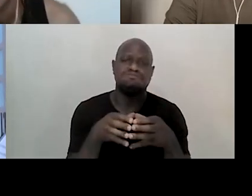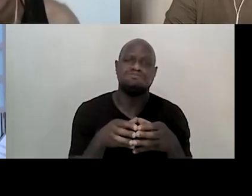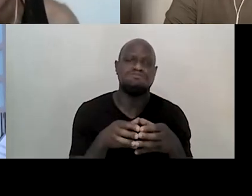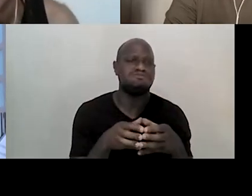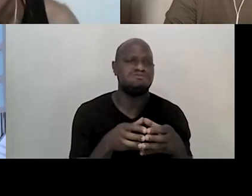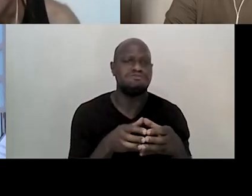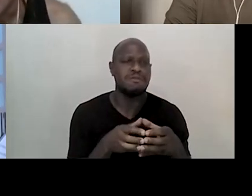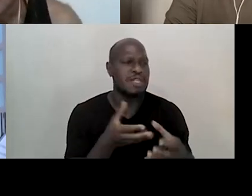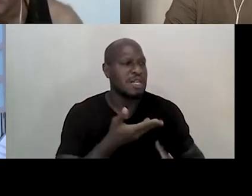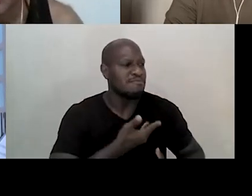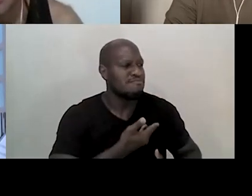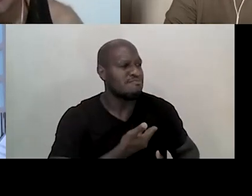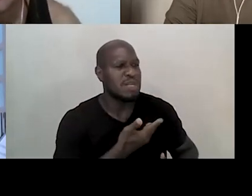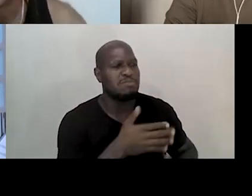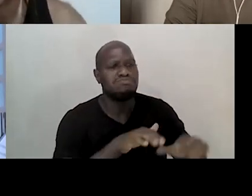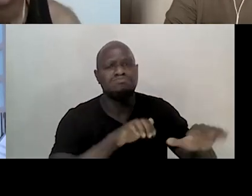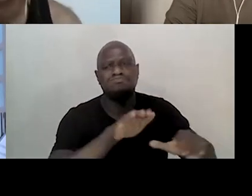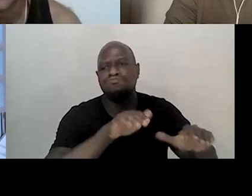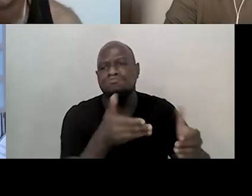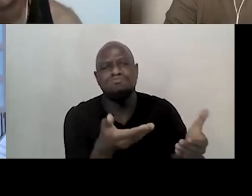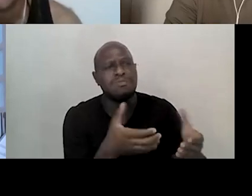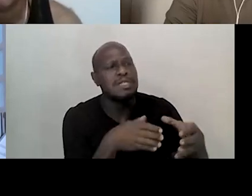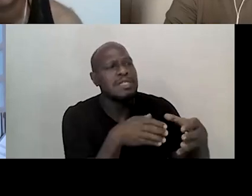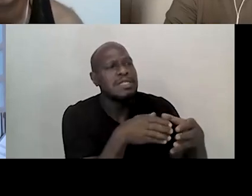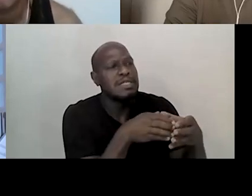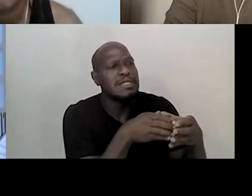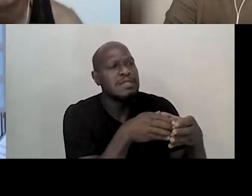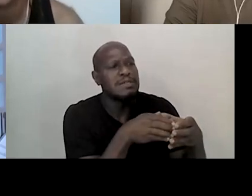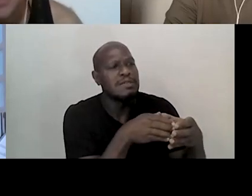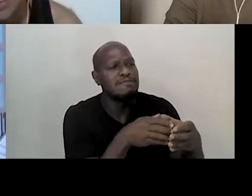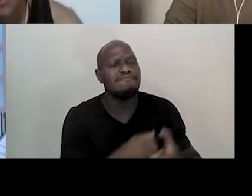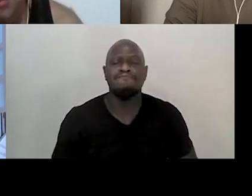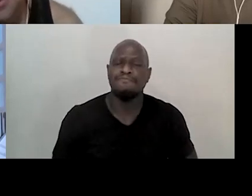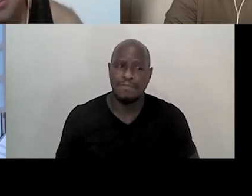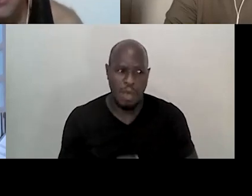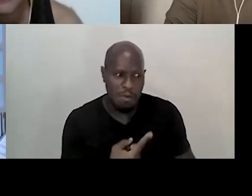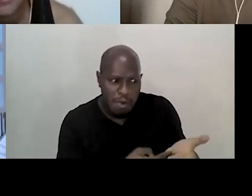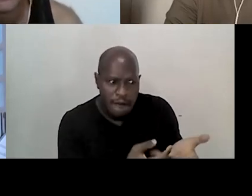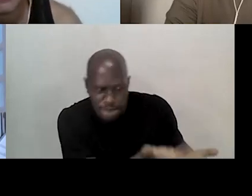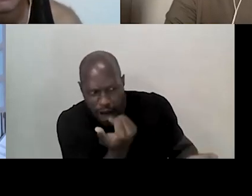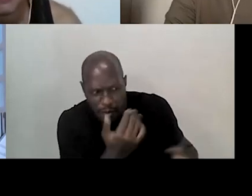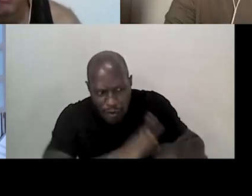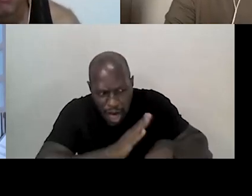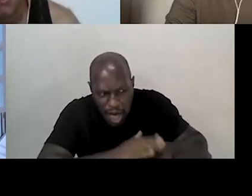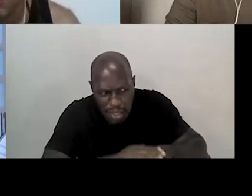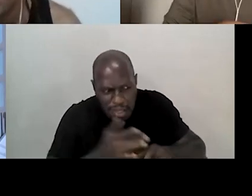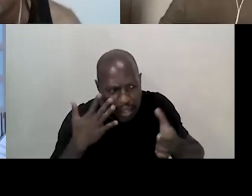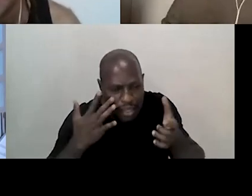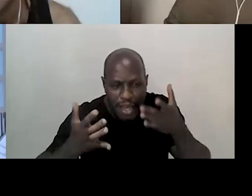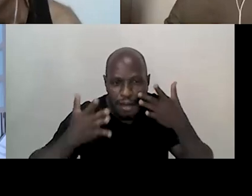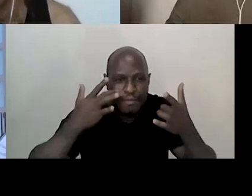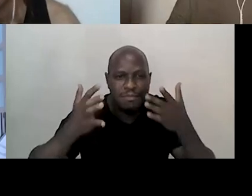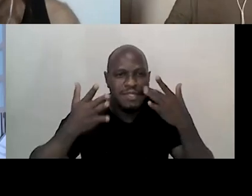de amigos, são pessoas amigas que se juntaram e falaram, vamos fazer teatro, que era o